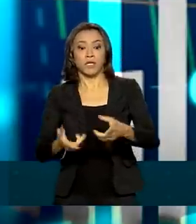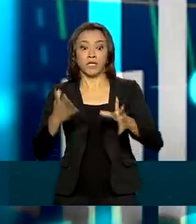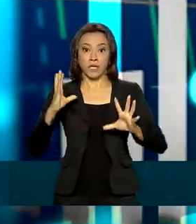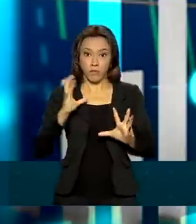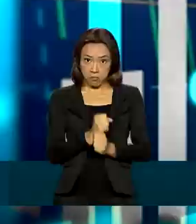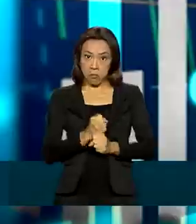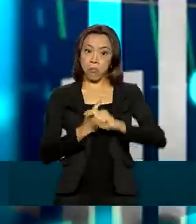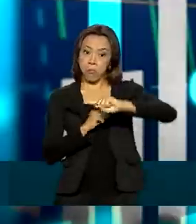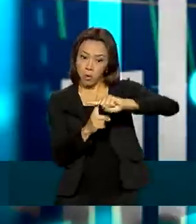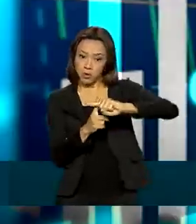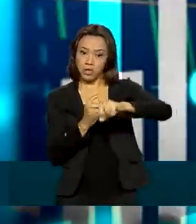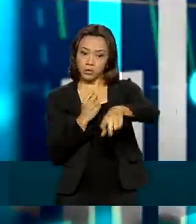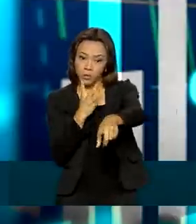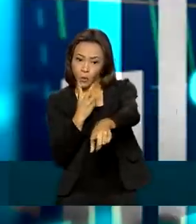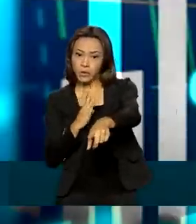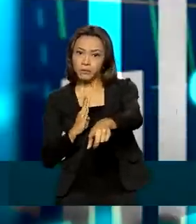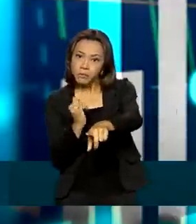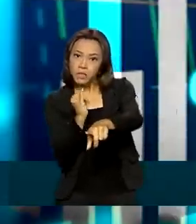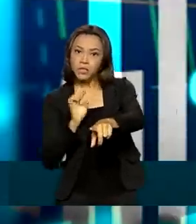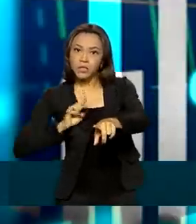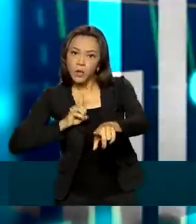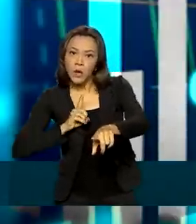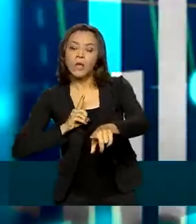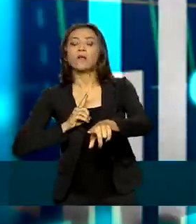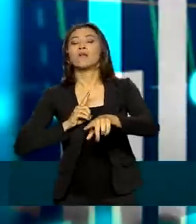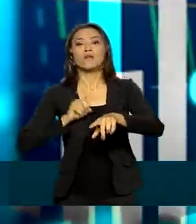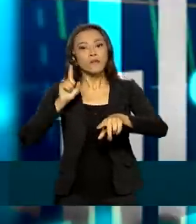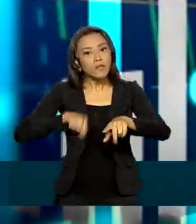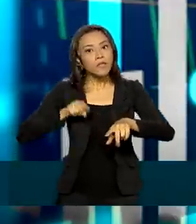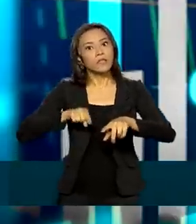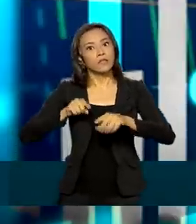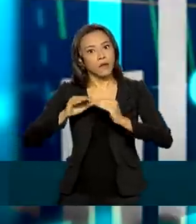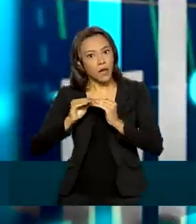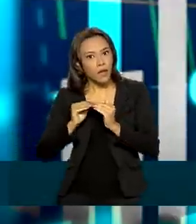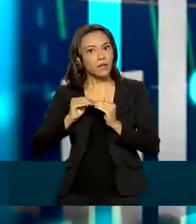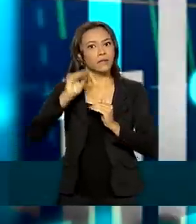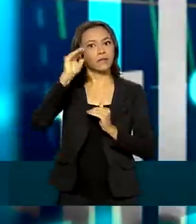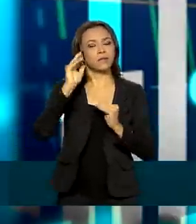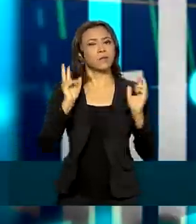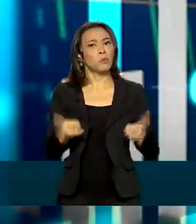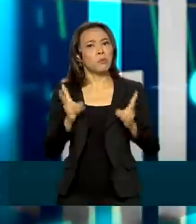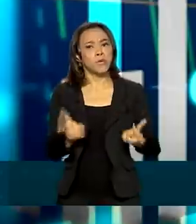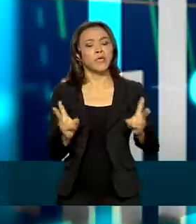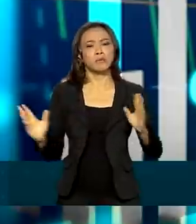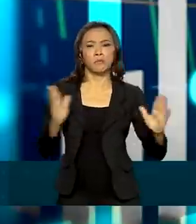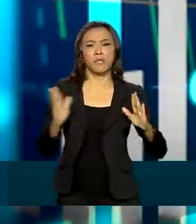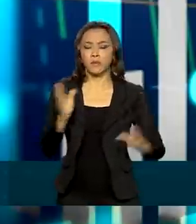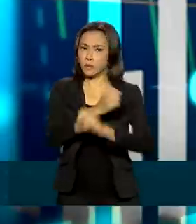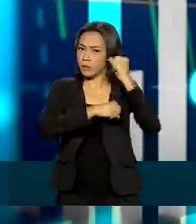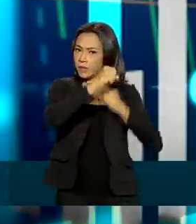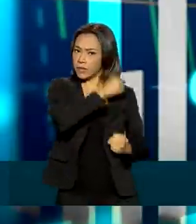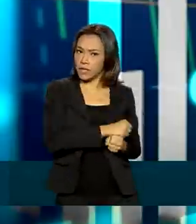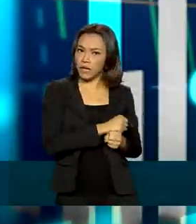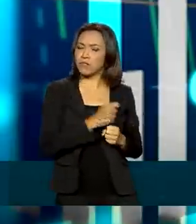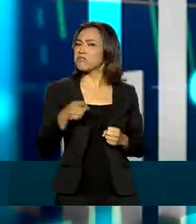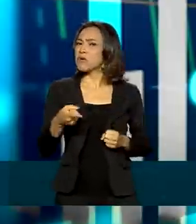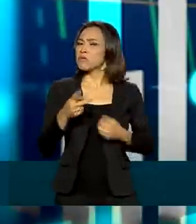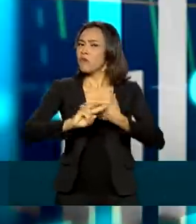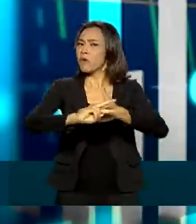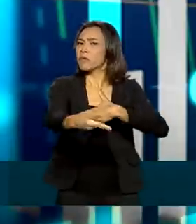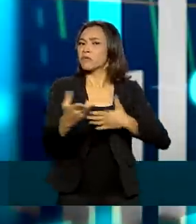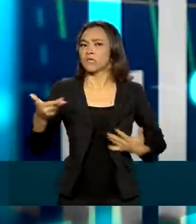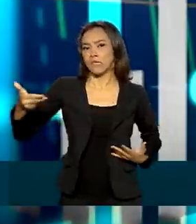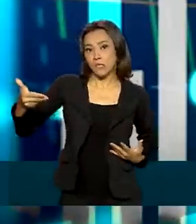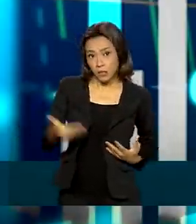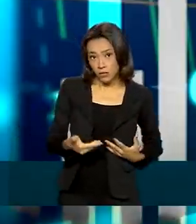bilhões de dólares, que é inferior ao resultado que nós obtivemos no mesmo período do ano passado. Mas esse fato se deve não a uma